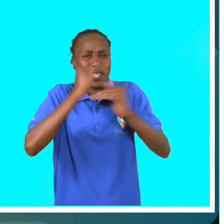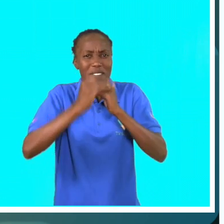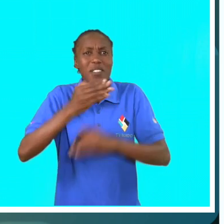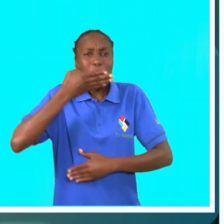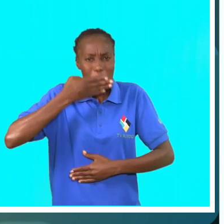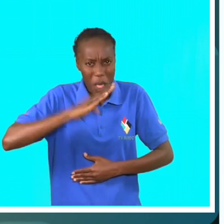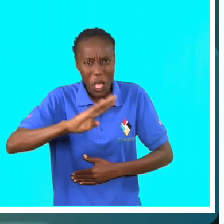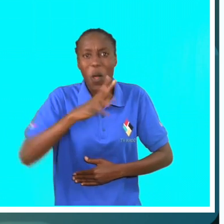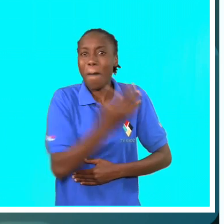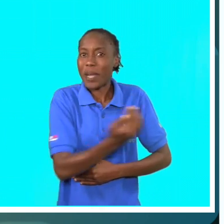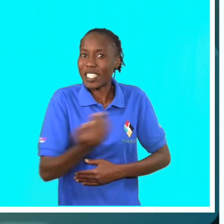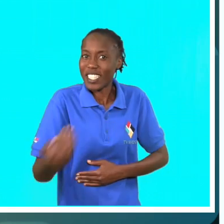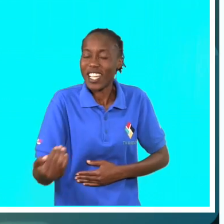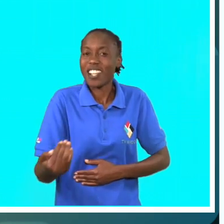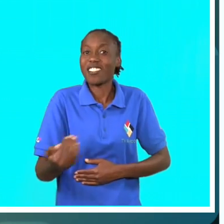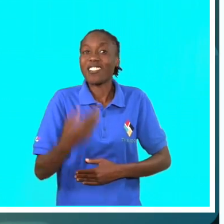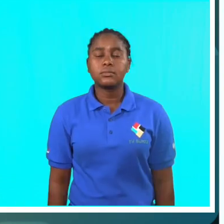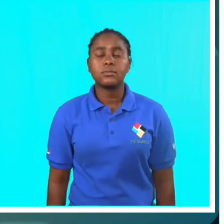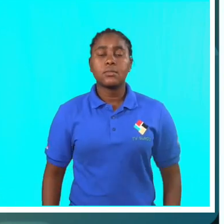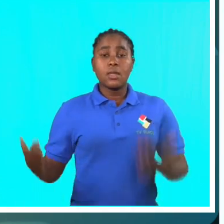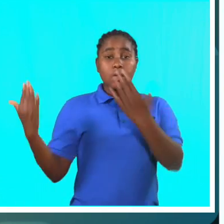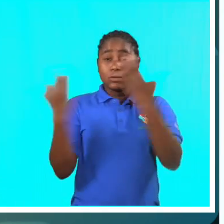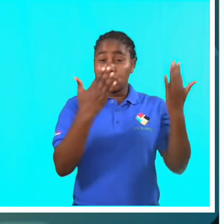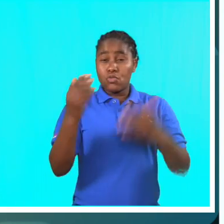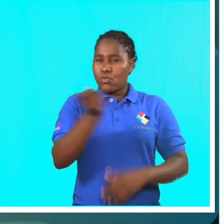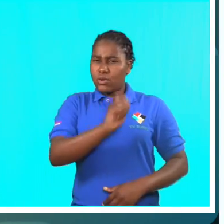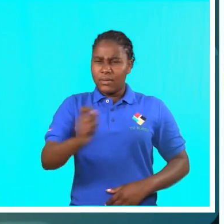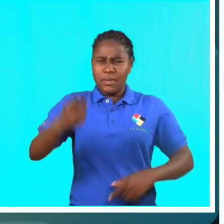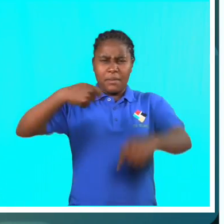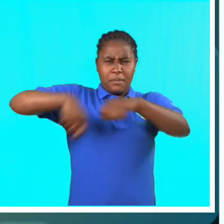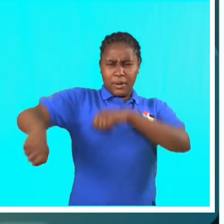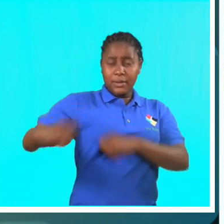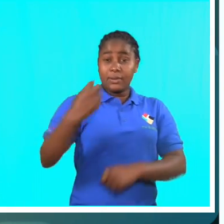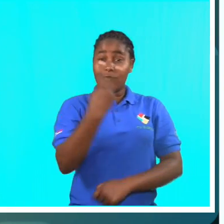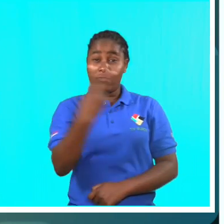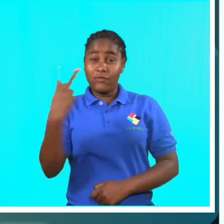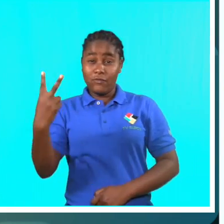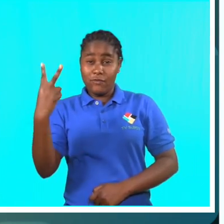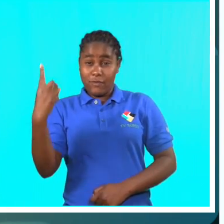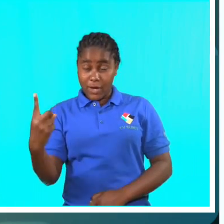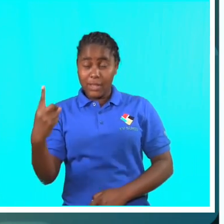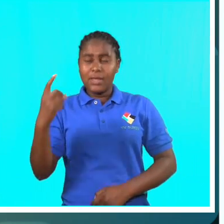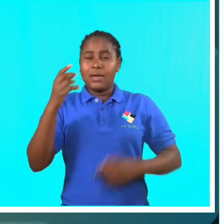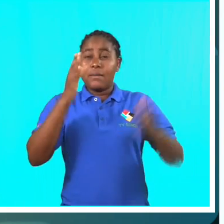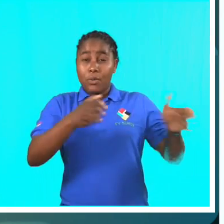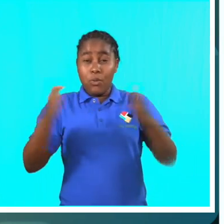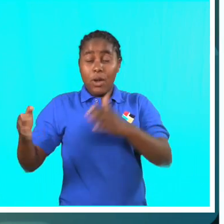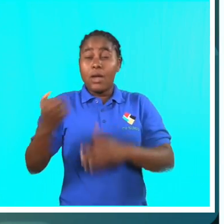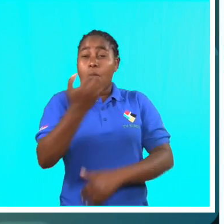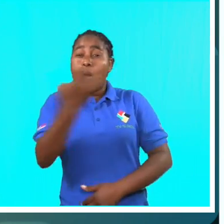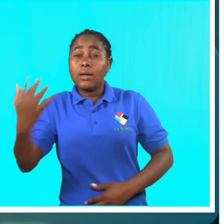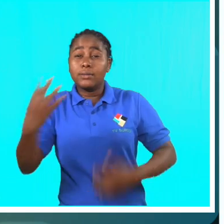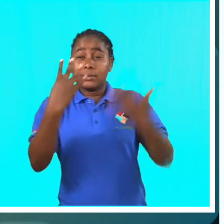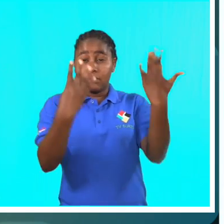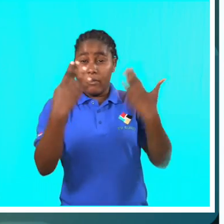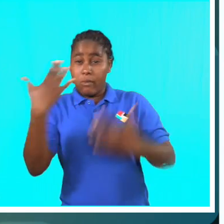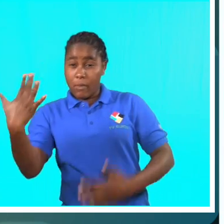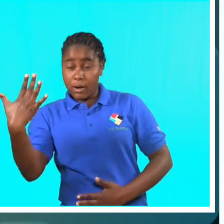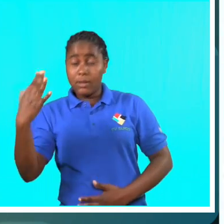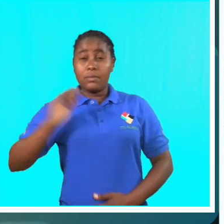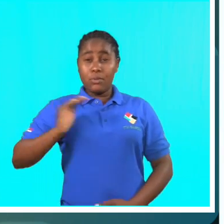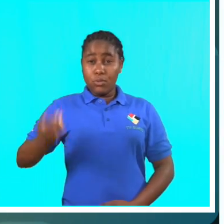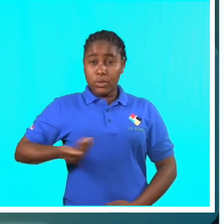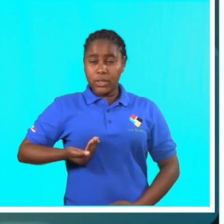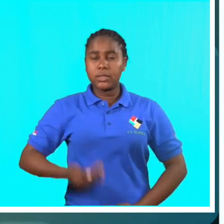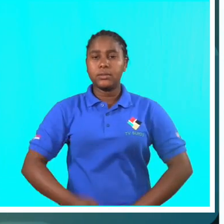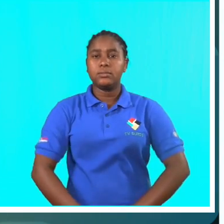um desempenho melhor para as crianças. Estudam na Escola Comunitária da ADEMO 221 alunos, dos quais